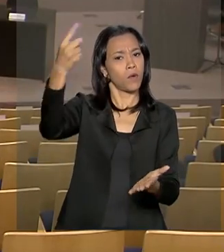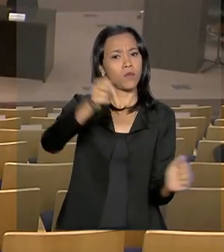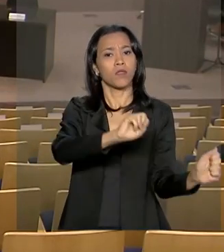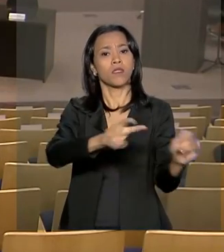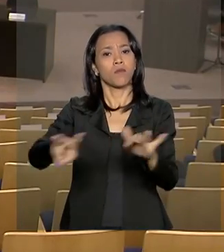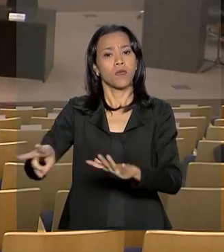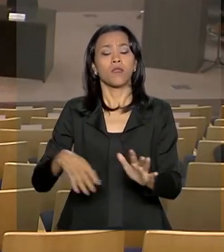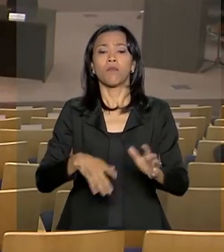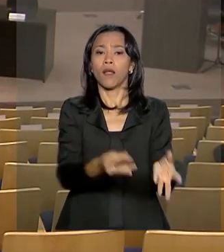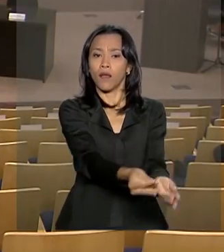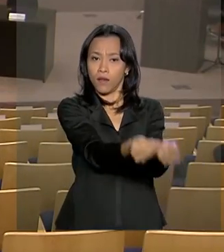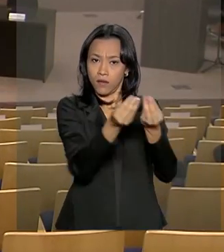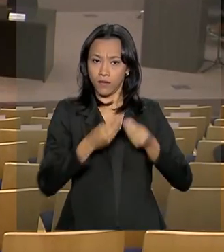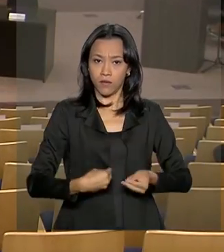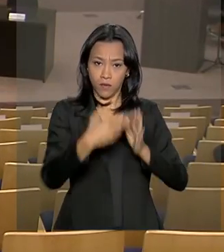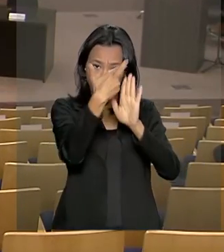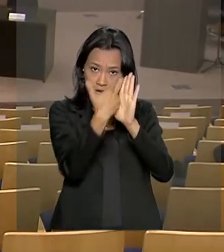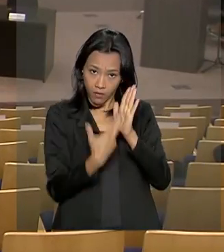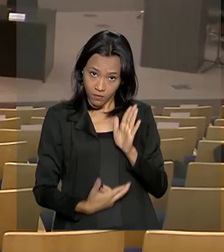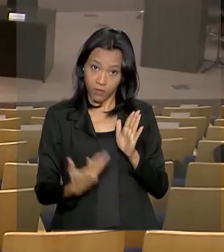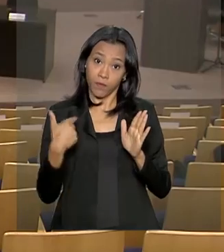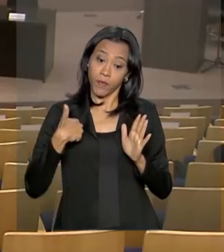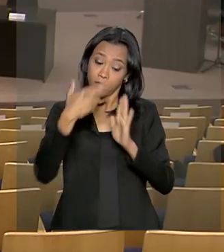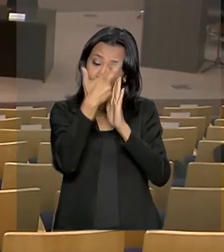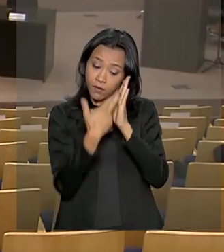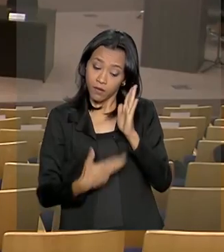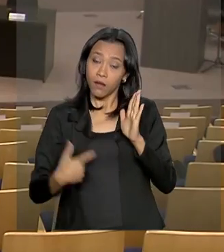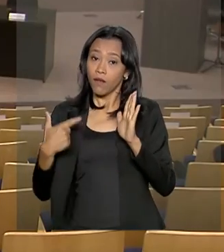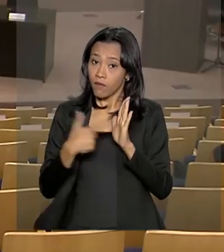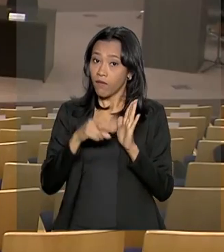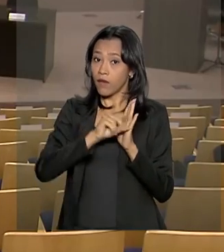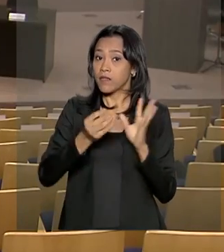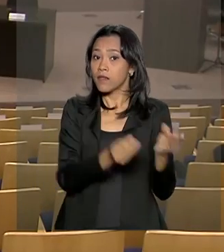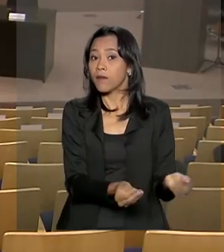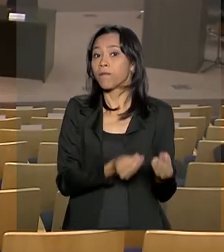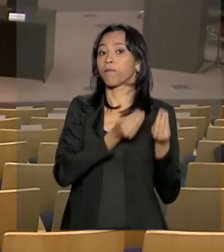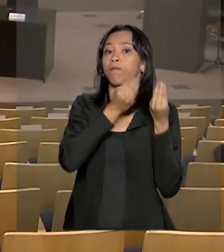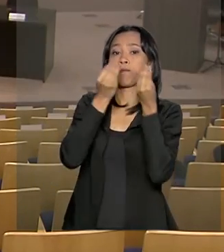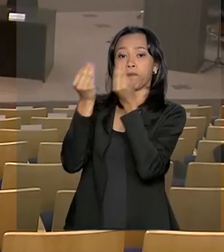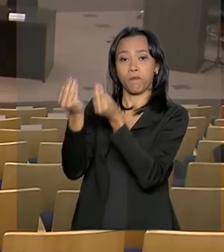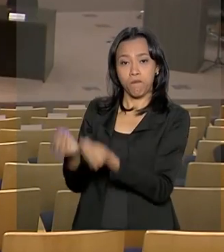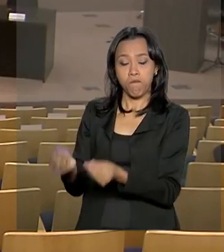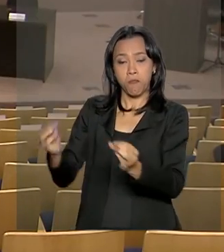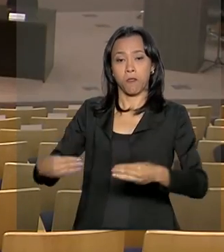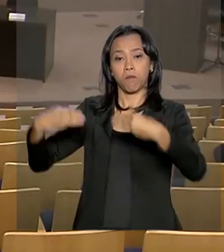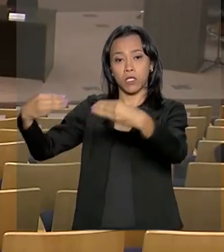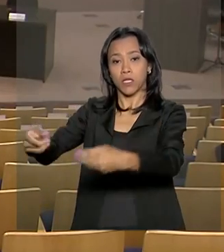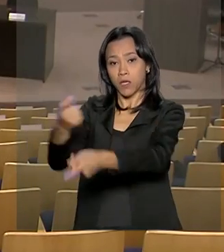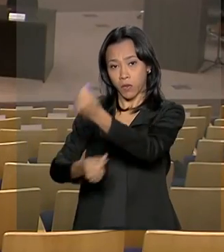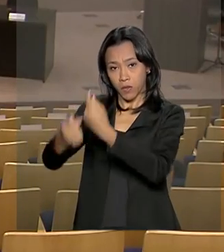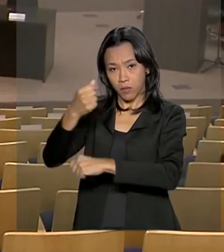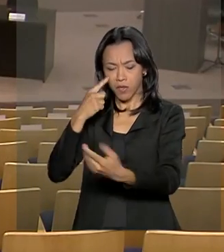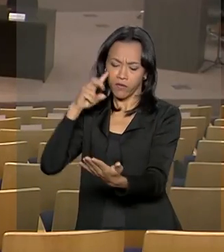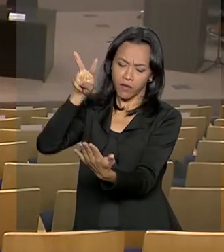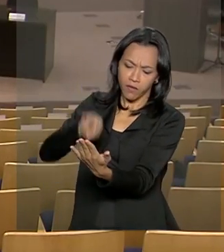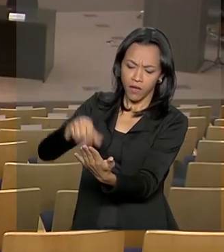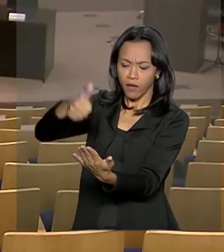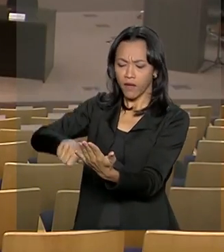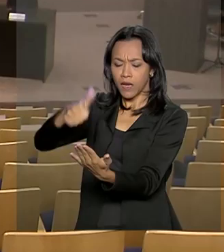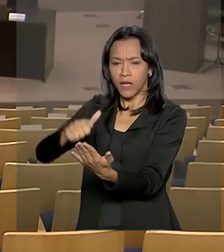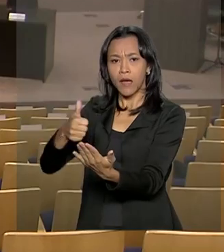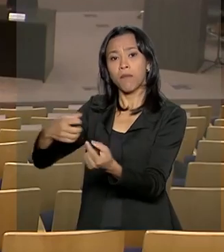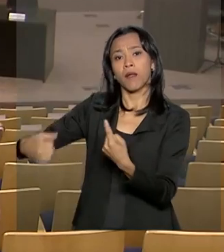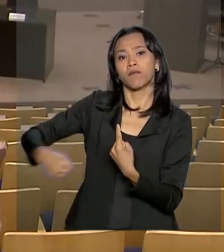Ministério do Desenvolvimento Regional. O levantamento vai ser então encaminhado ao Ministério da Economia, que vai avaliar o envio de servidores